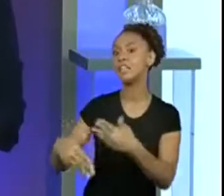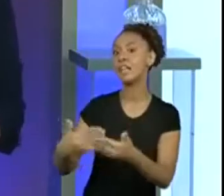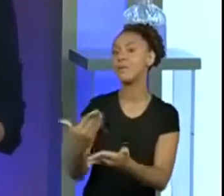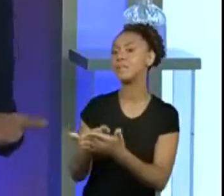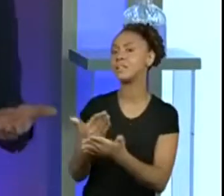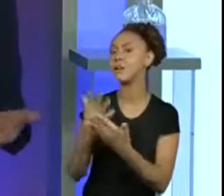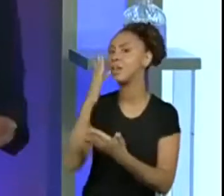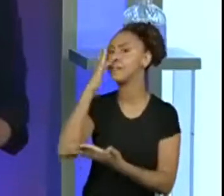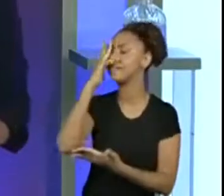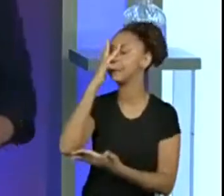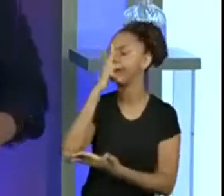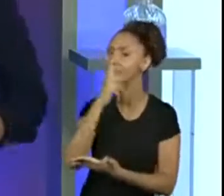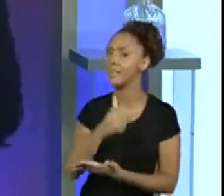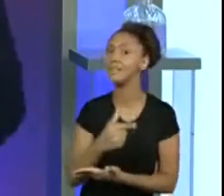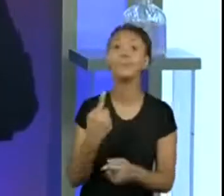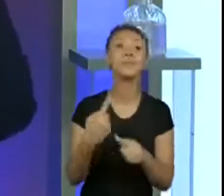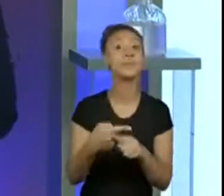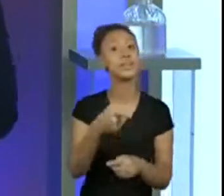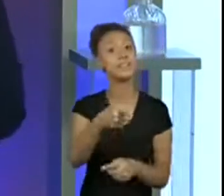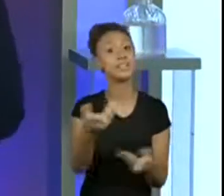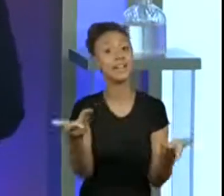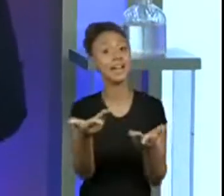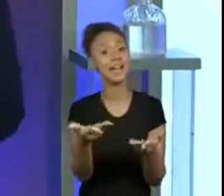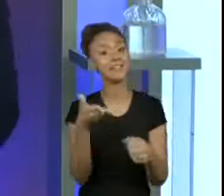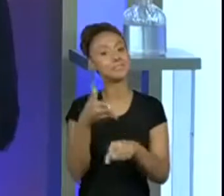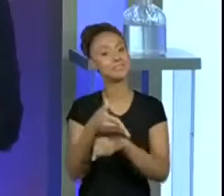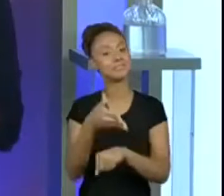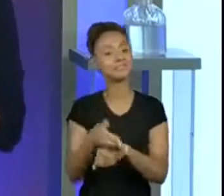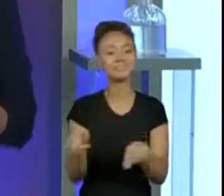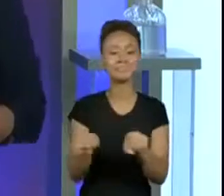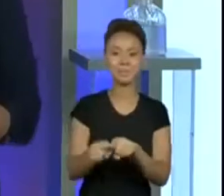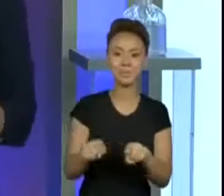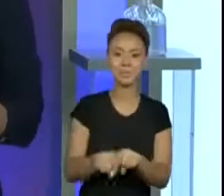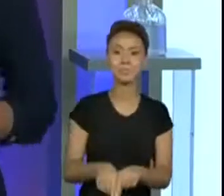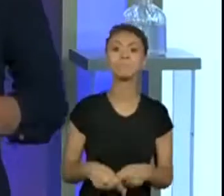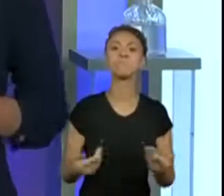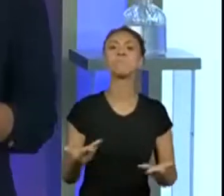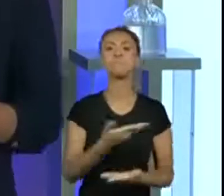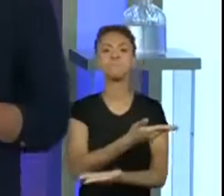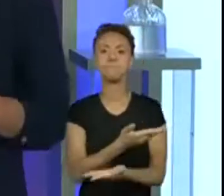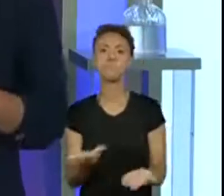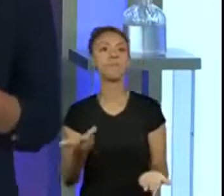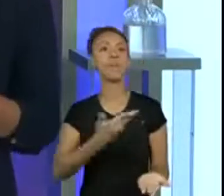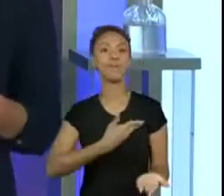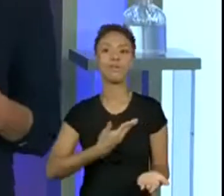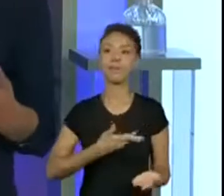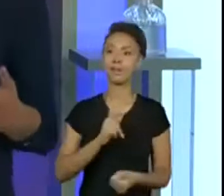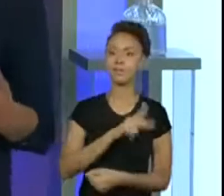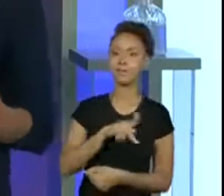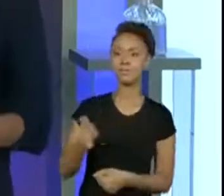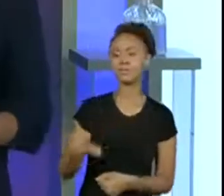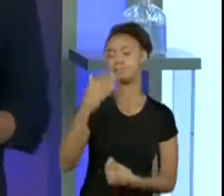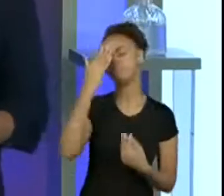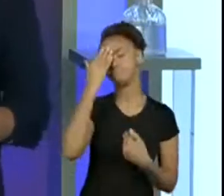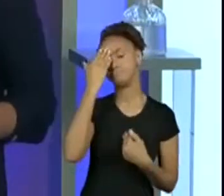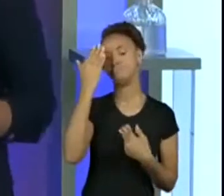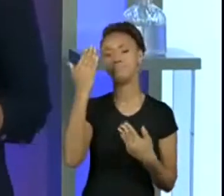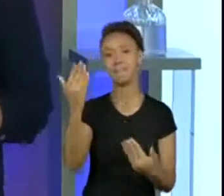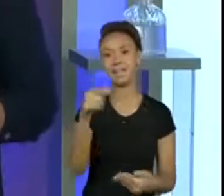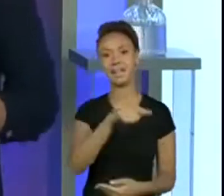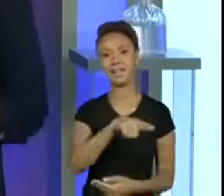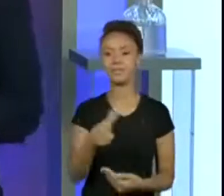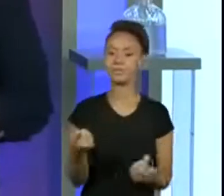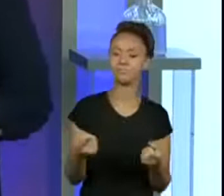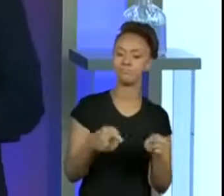linda, que está tão linda, porque você está aí acompanhando a gente. Aos colegas professores e professoras, nosso muito obrigada pela